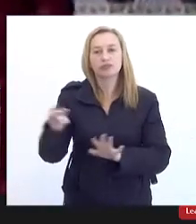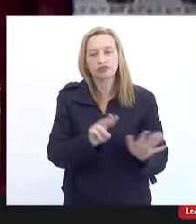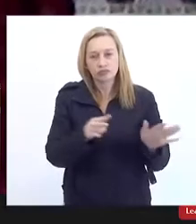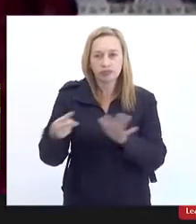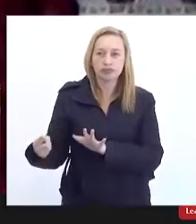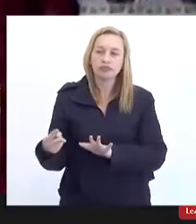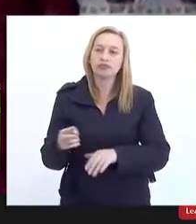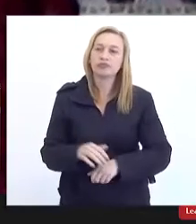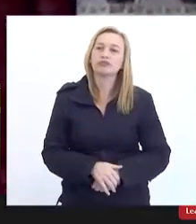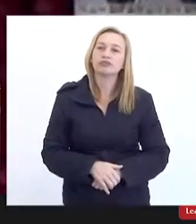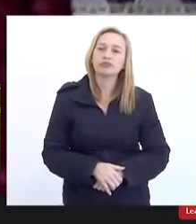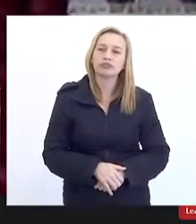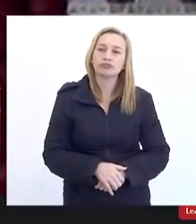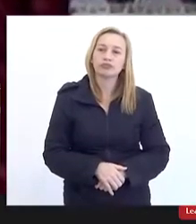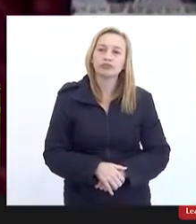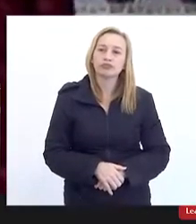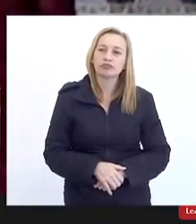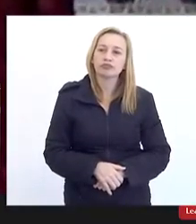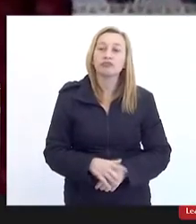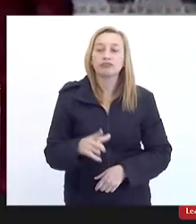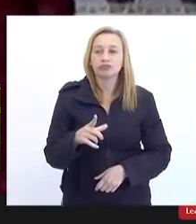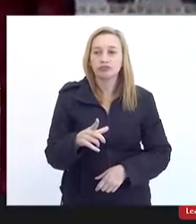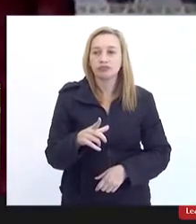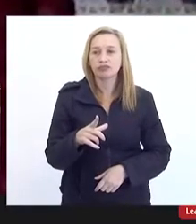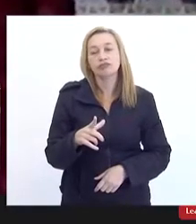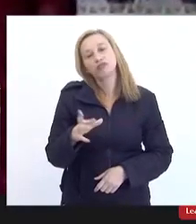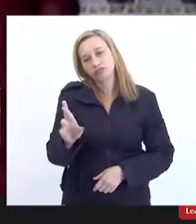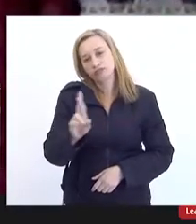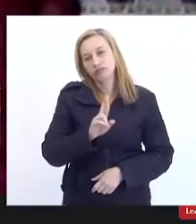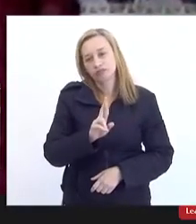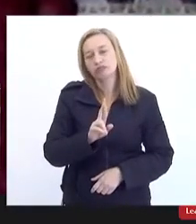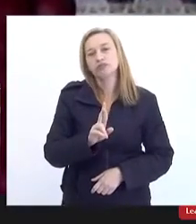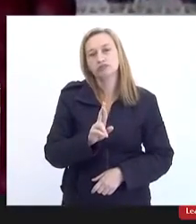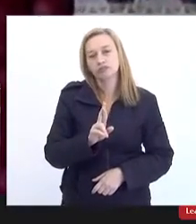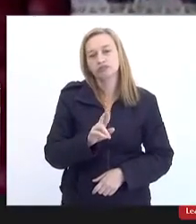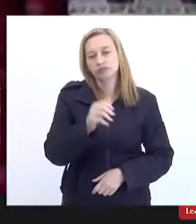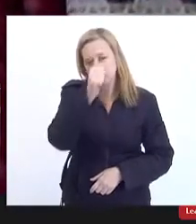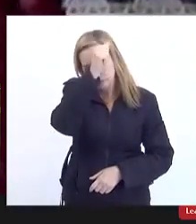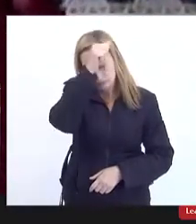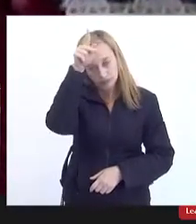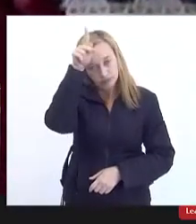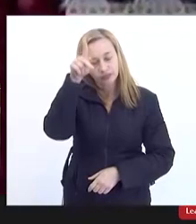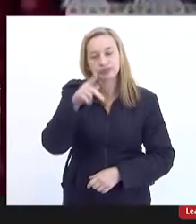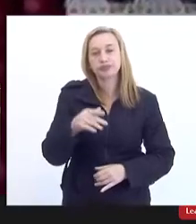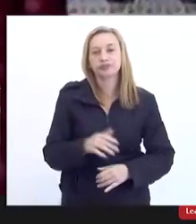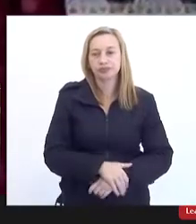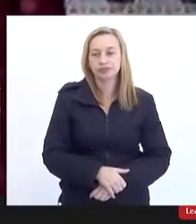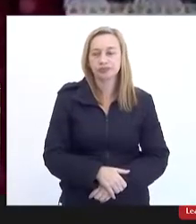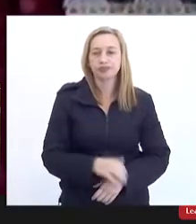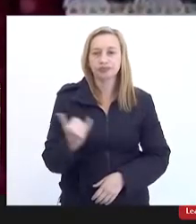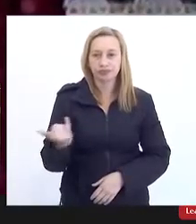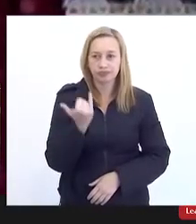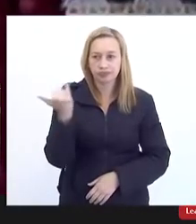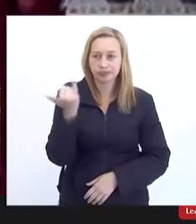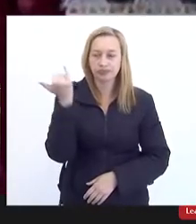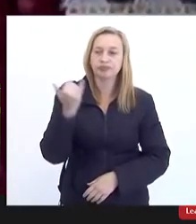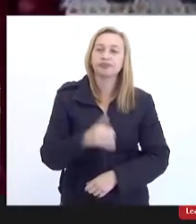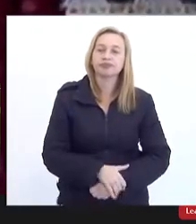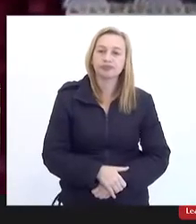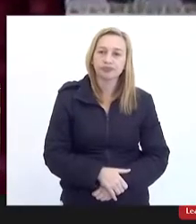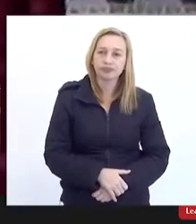né semana para que a gente tente obter né essas informações tão importantes né